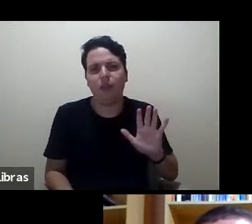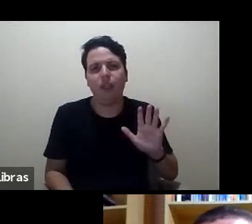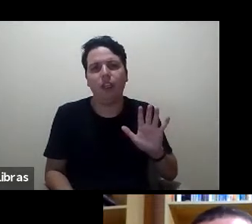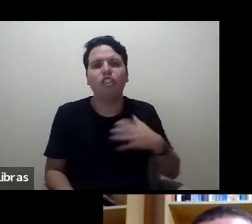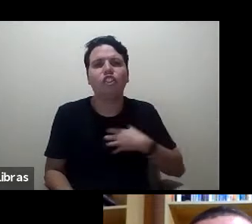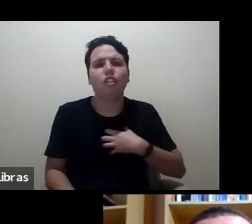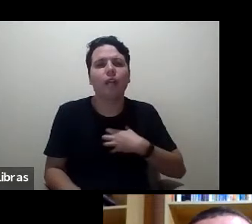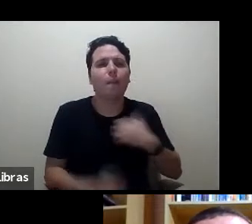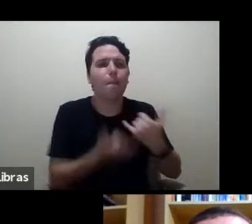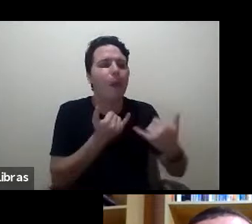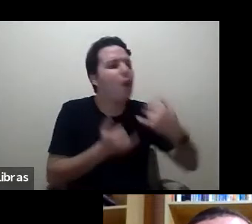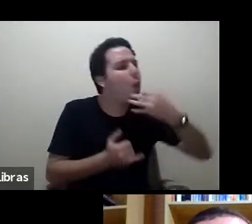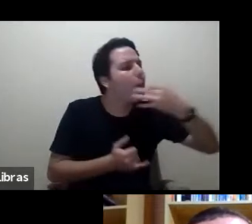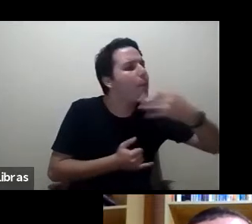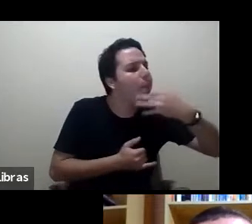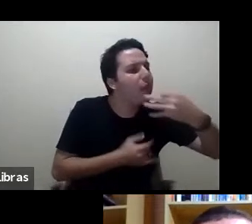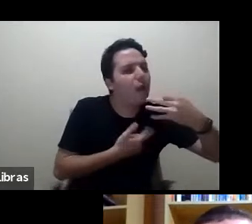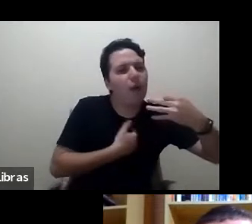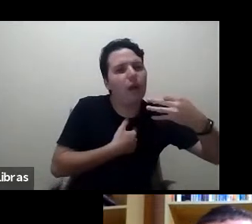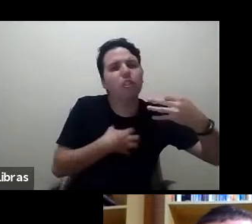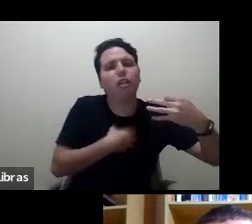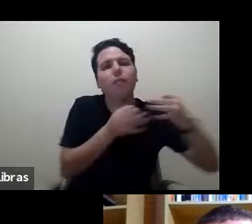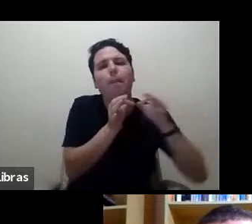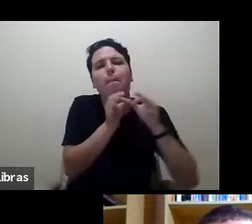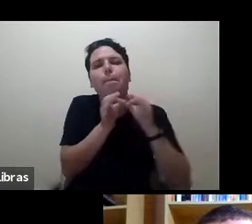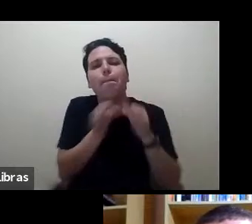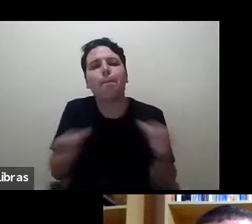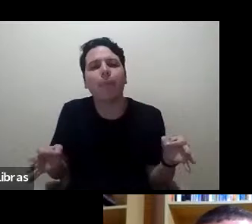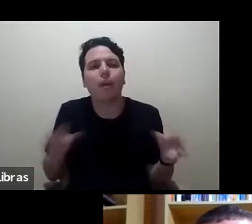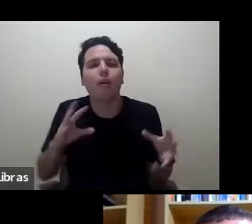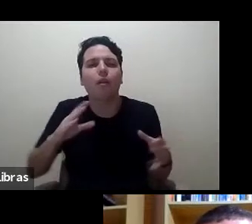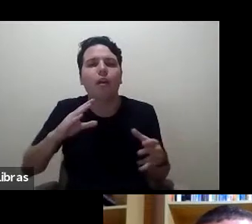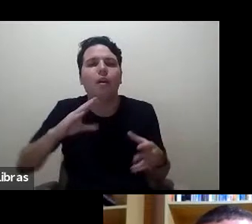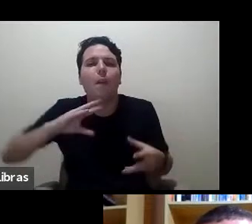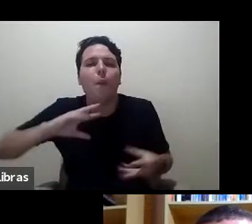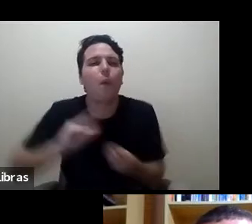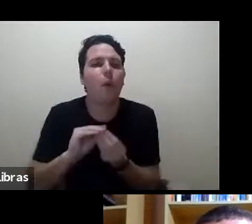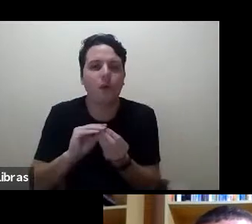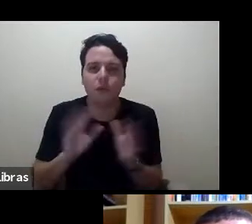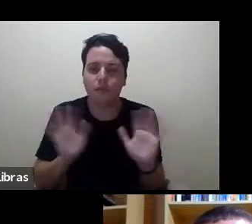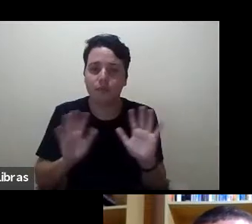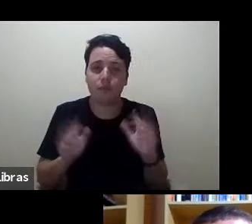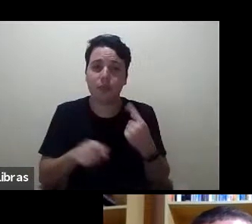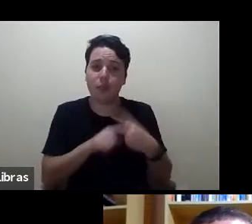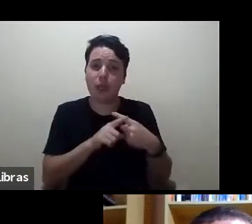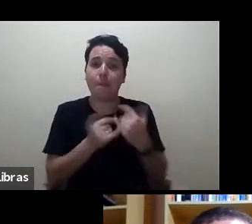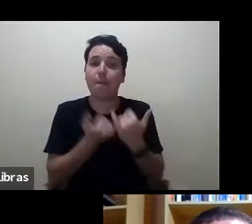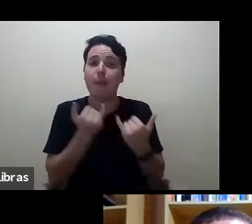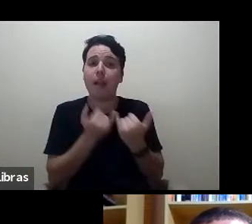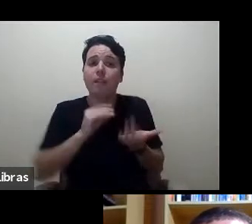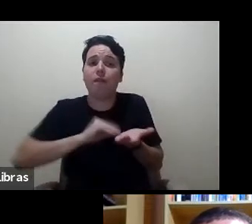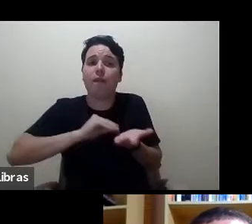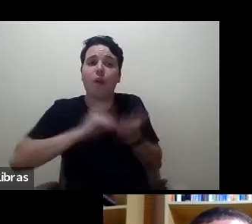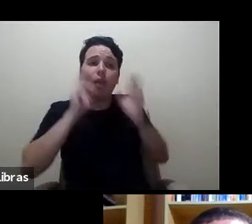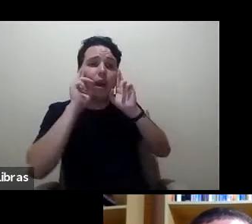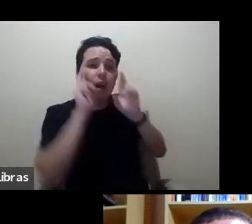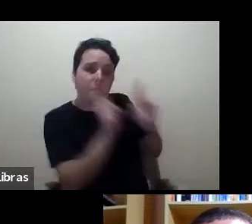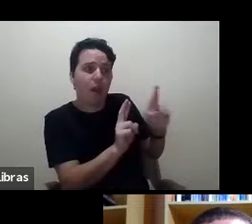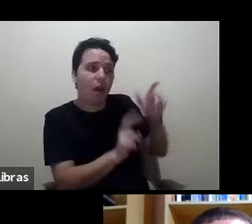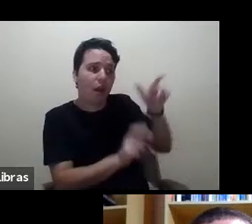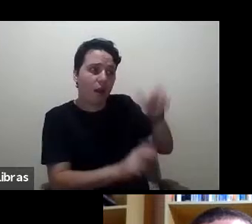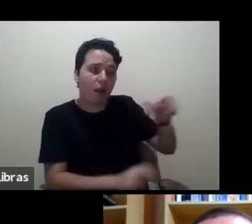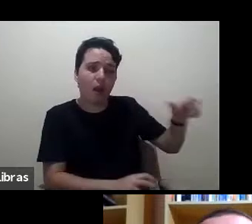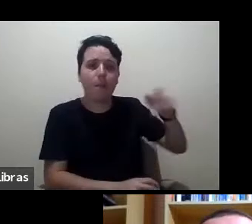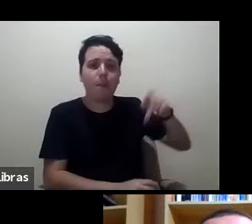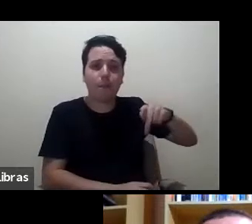argumentos, porque isso seria, inclusive, algo extremamente desrespeitoso com professores